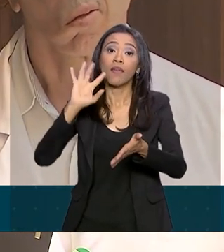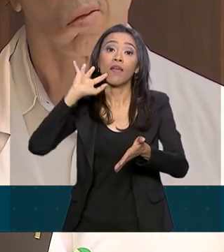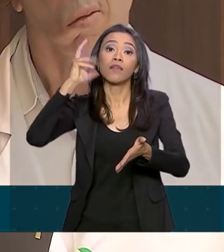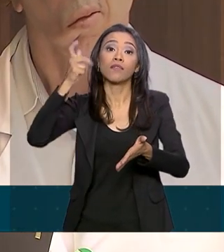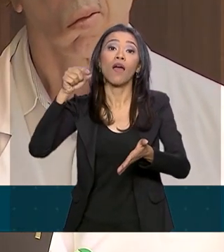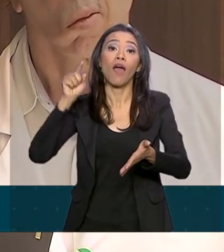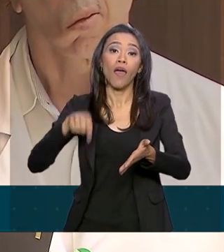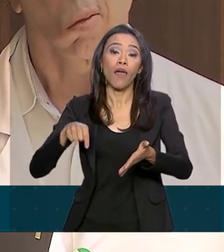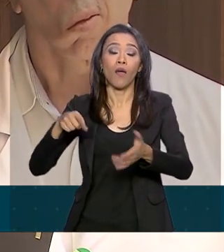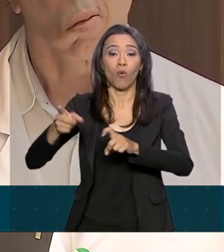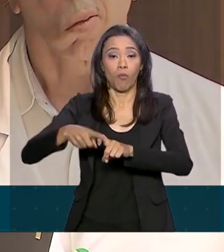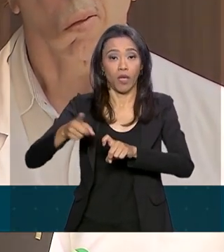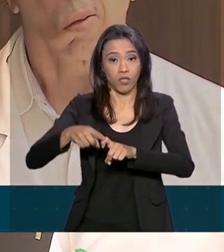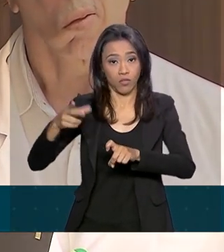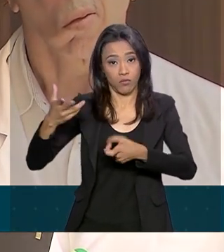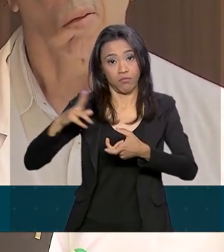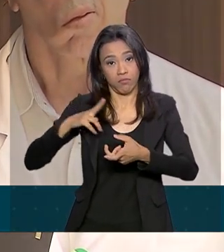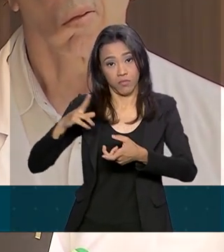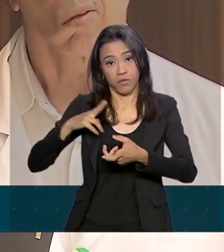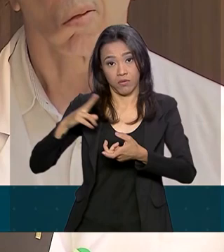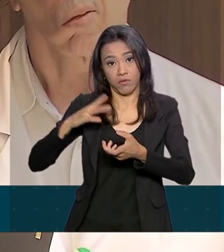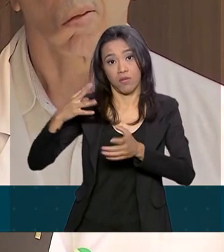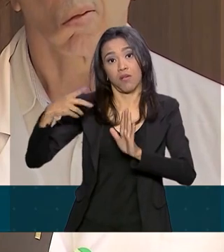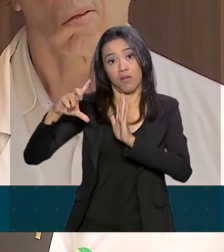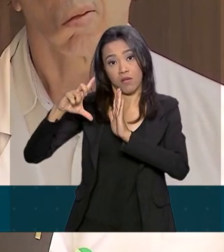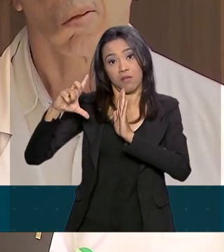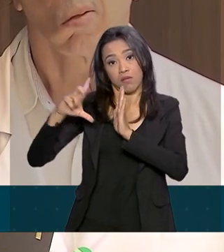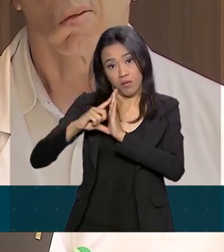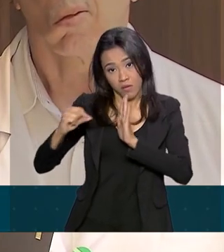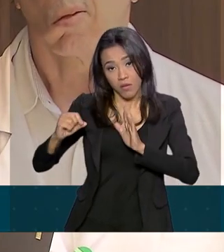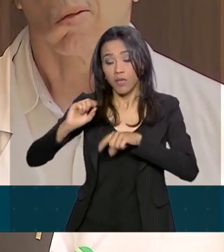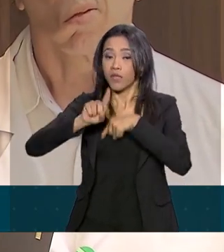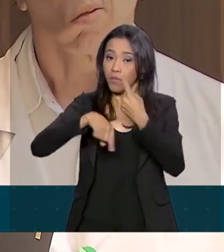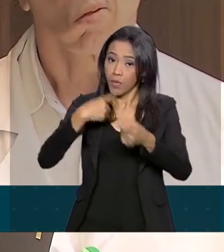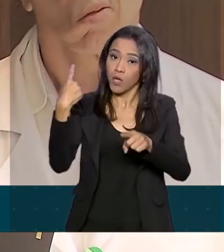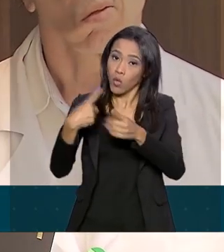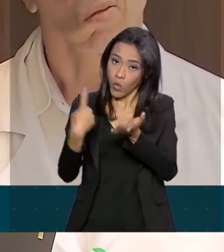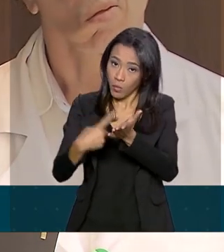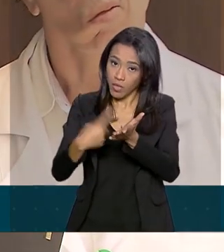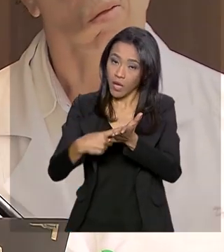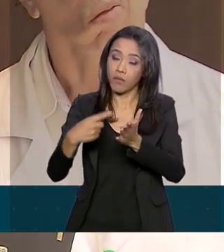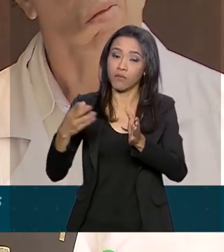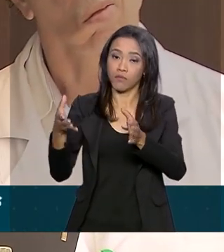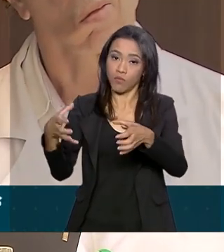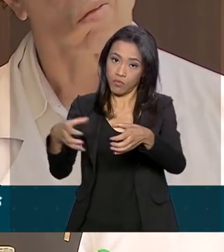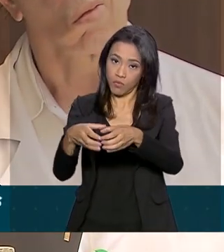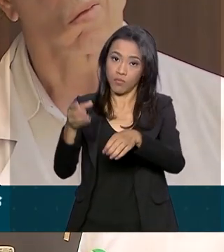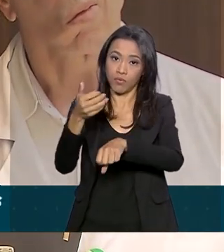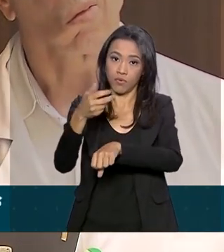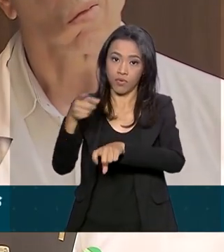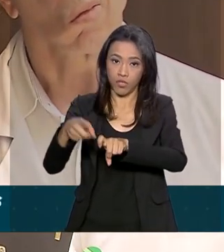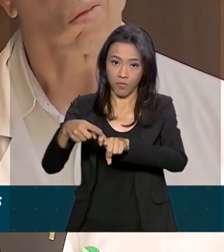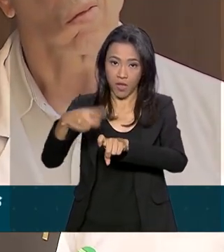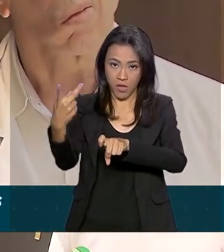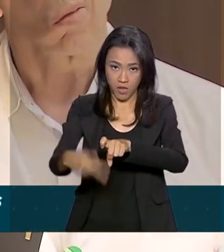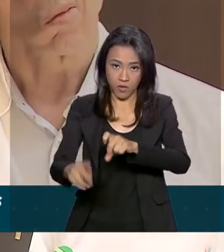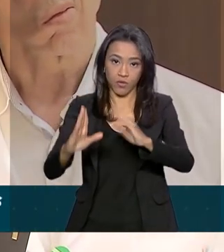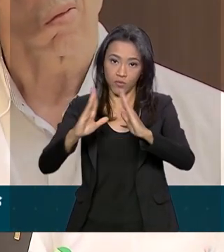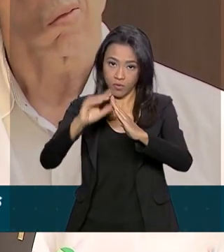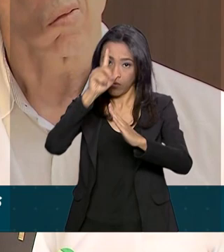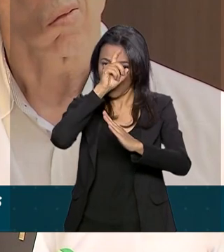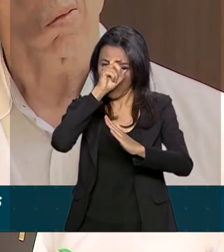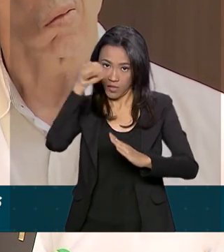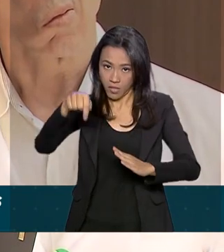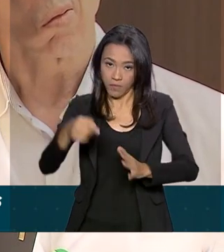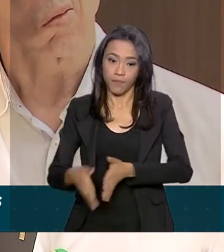presidência e depois corroborada pela própria equipe médica aqui do Vila Nova. Mas, para retomar a presidência... Por favor, por favor, o microfone.